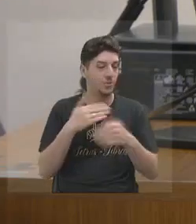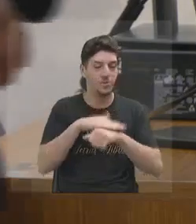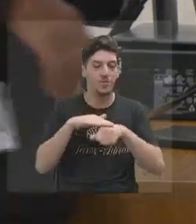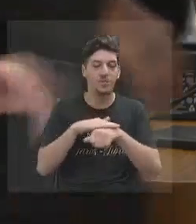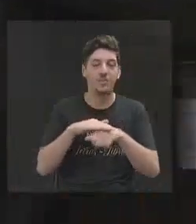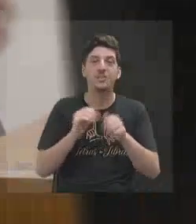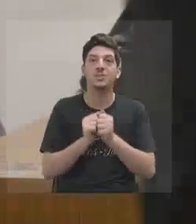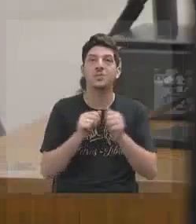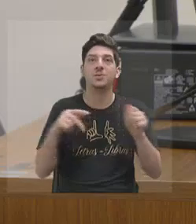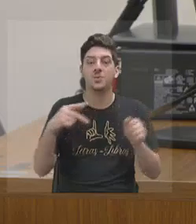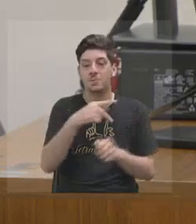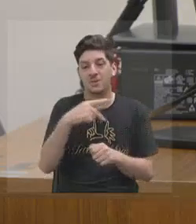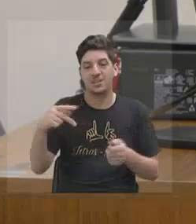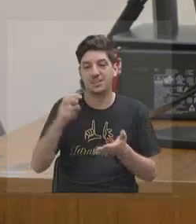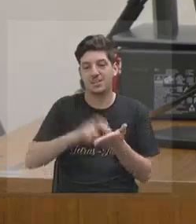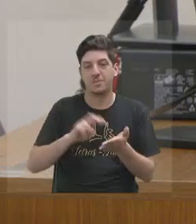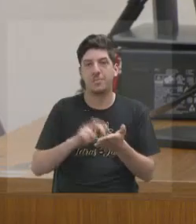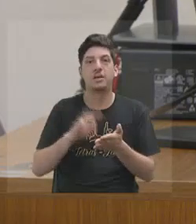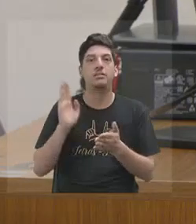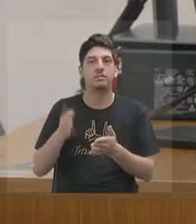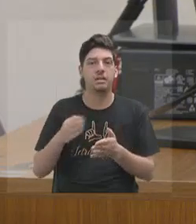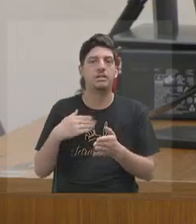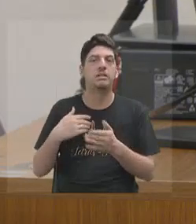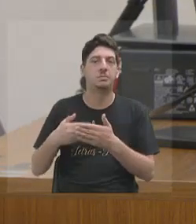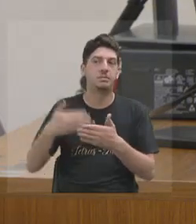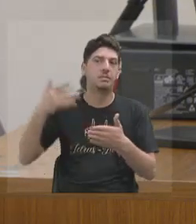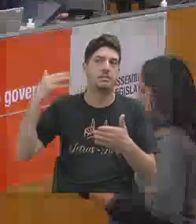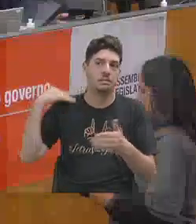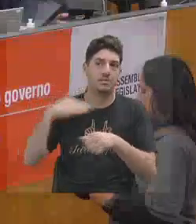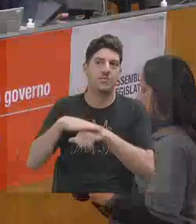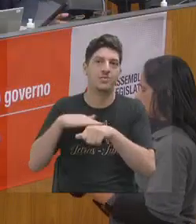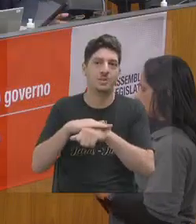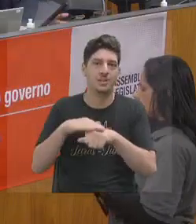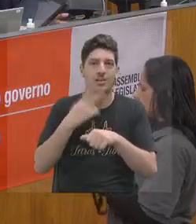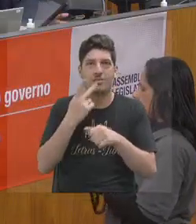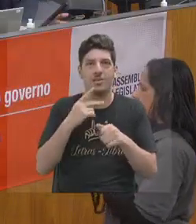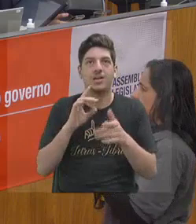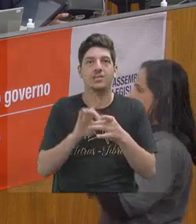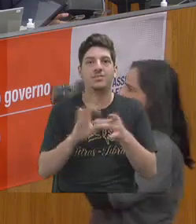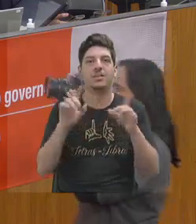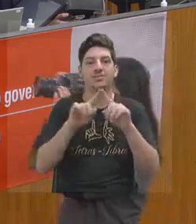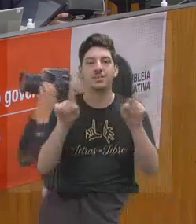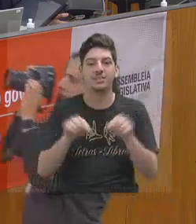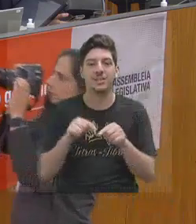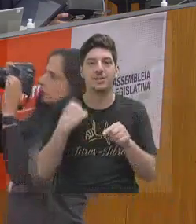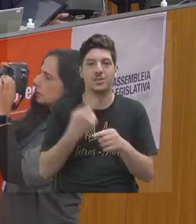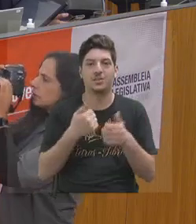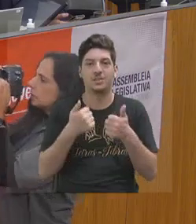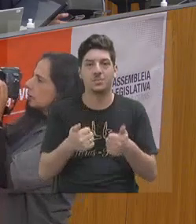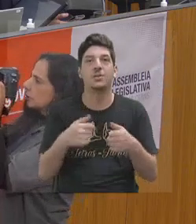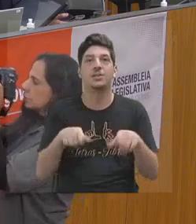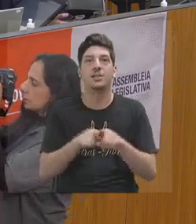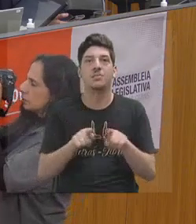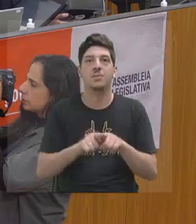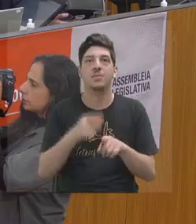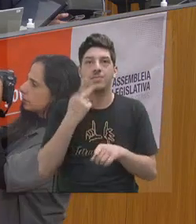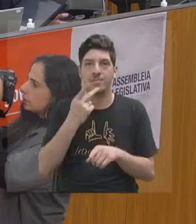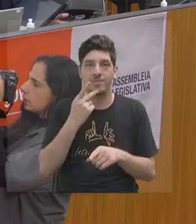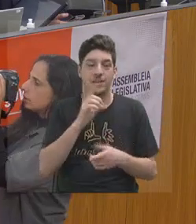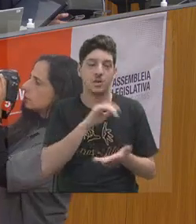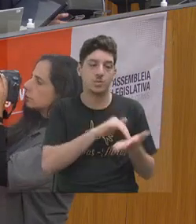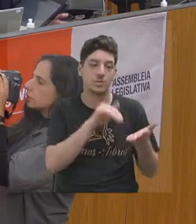vem conversando há muito tempo e, enfim, só agradecer mesmo e dizer que o gabinete está de portas abertas. Preciso também dizer que não só o